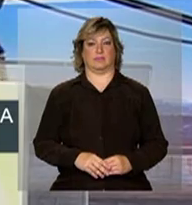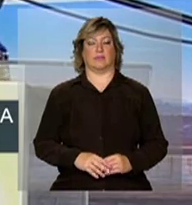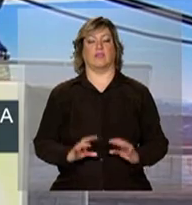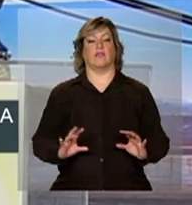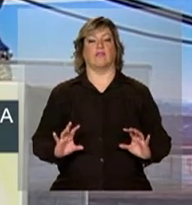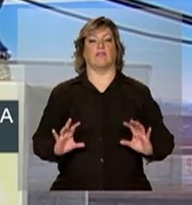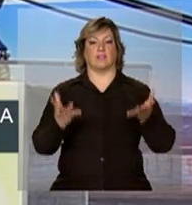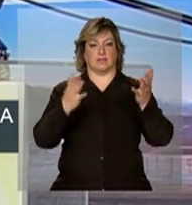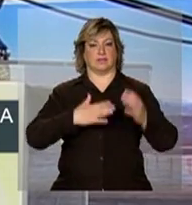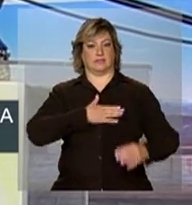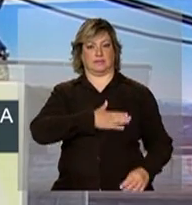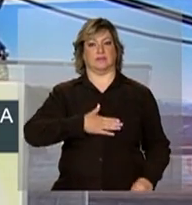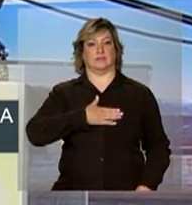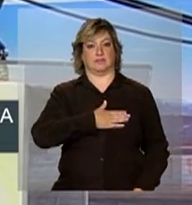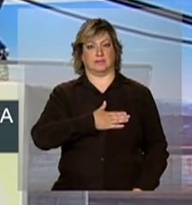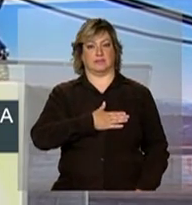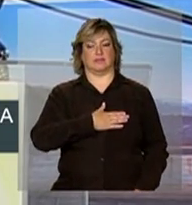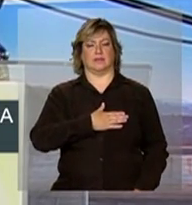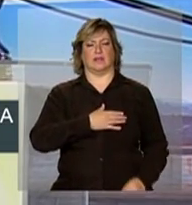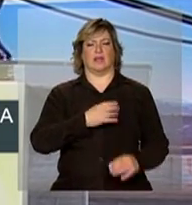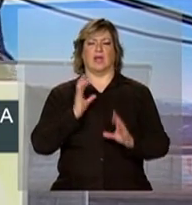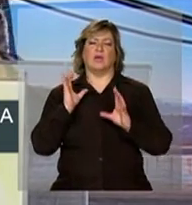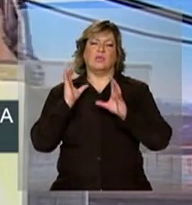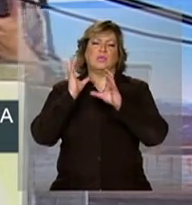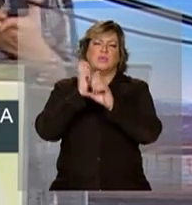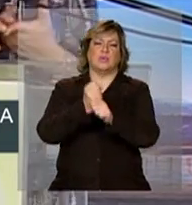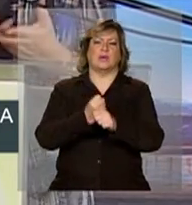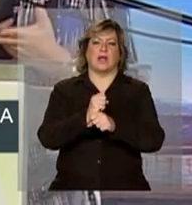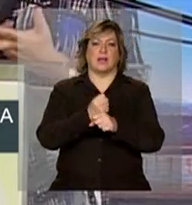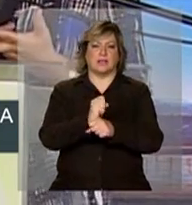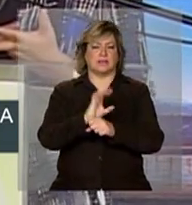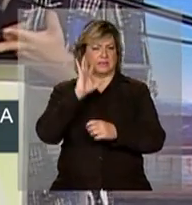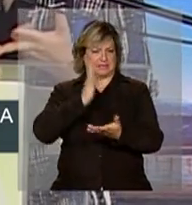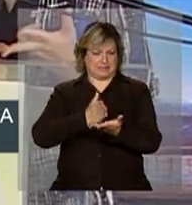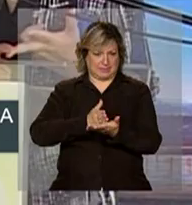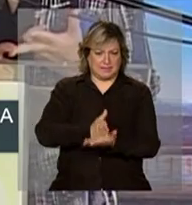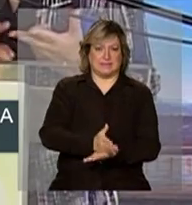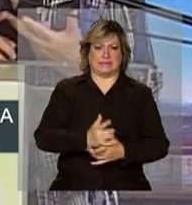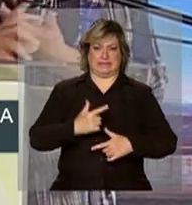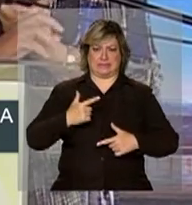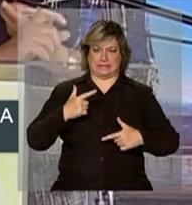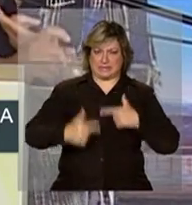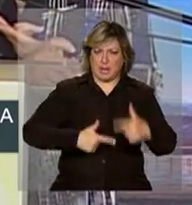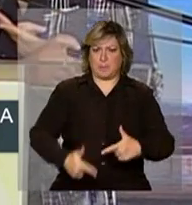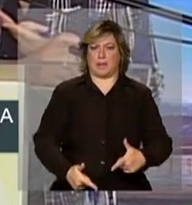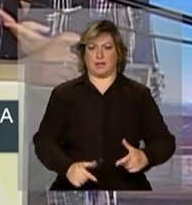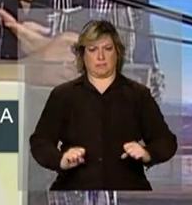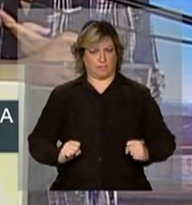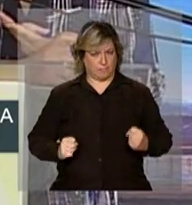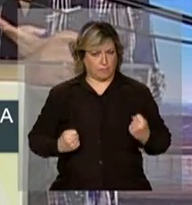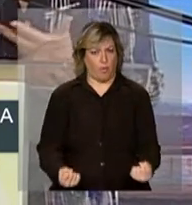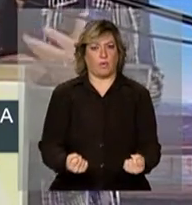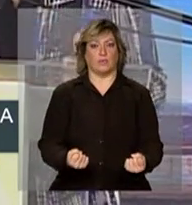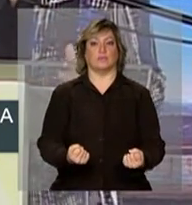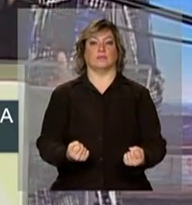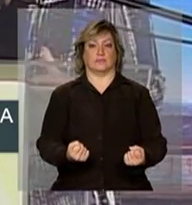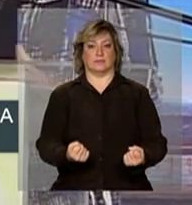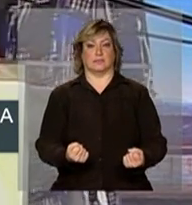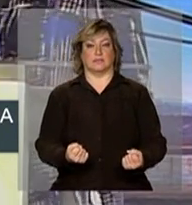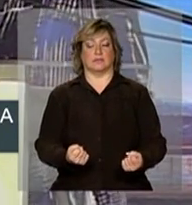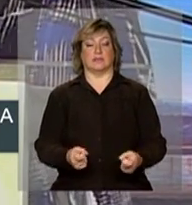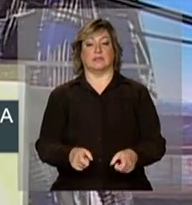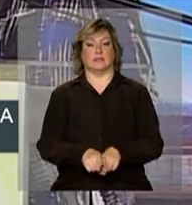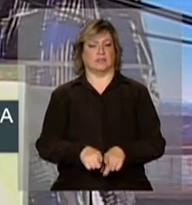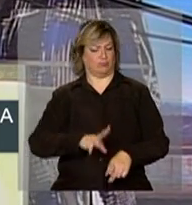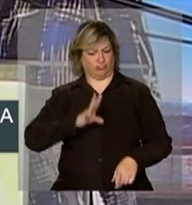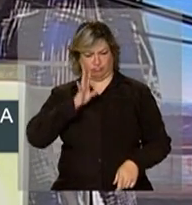comemorando anos a fio de determinação, trabalho, empenho e